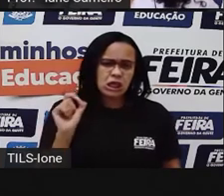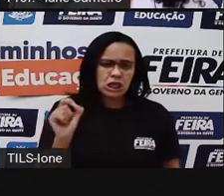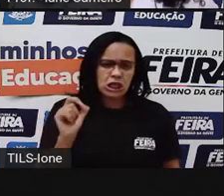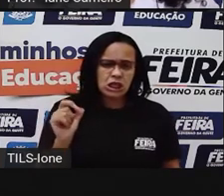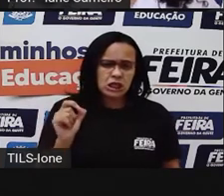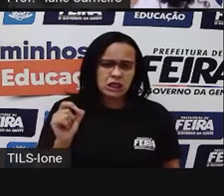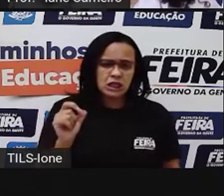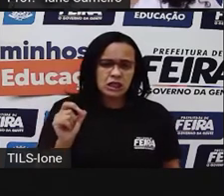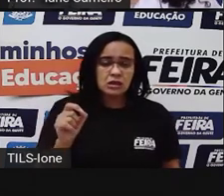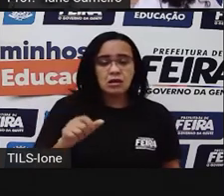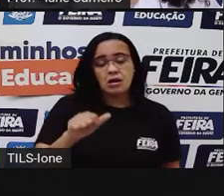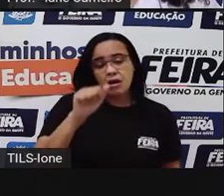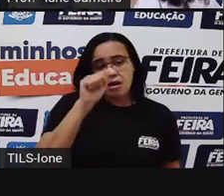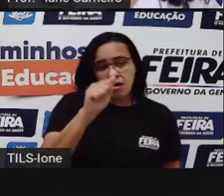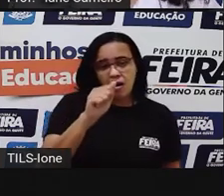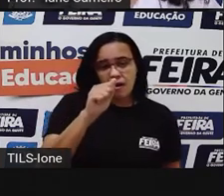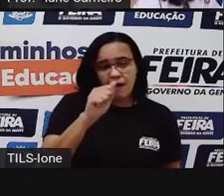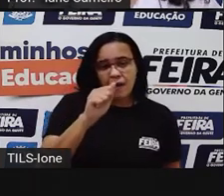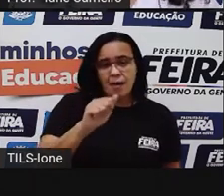de lobo e metade de homem.